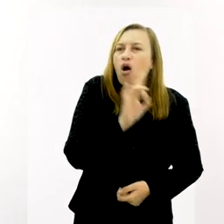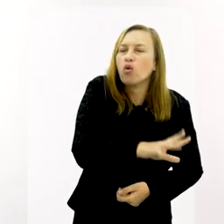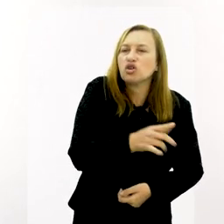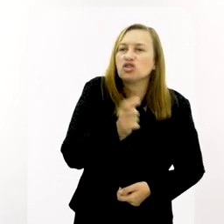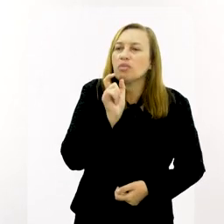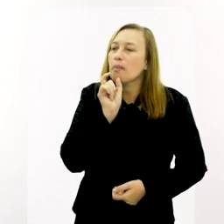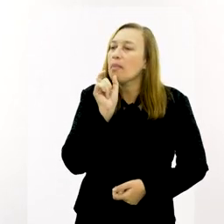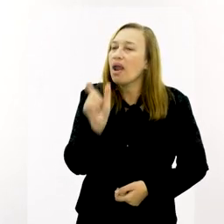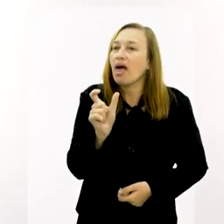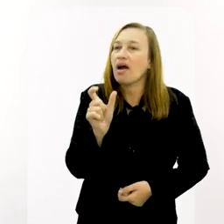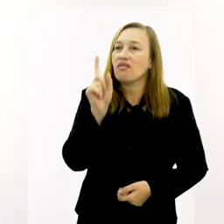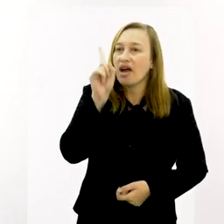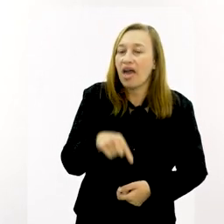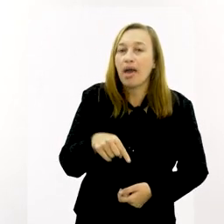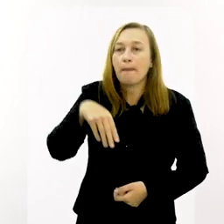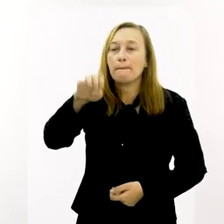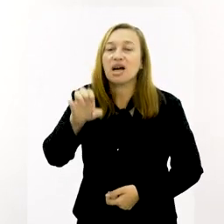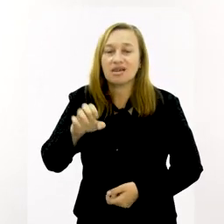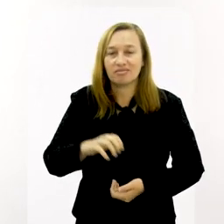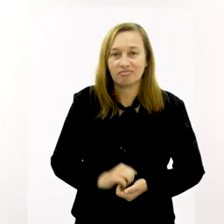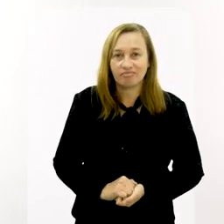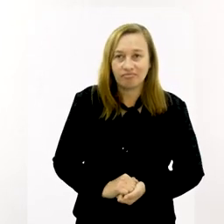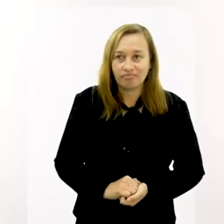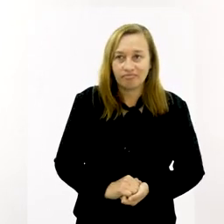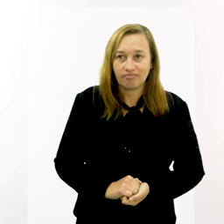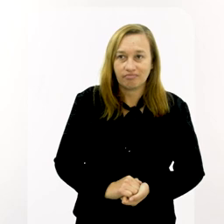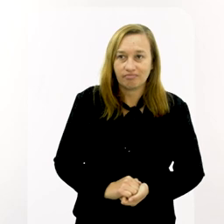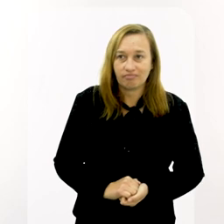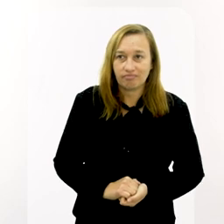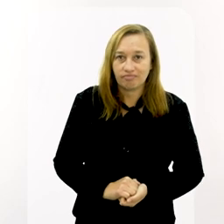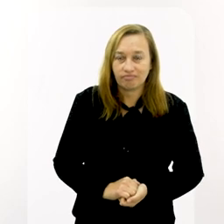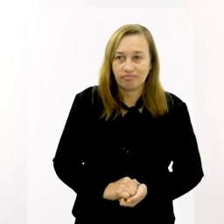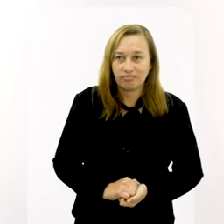A última palavra é mãe.